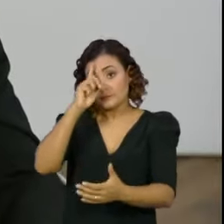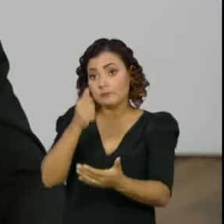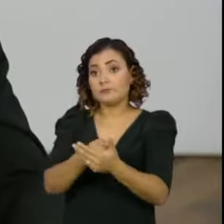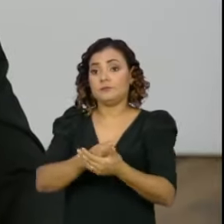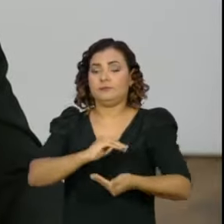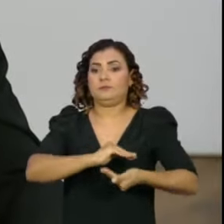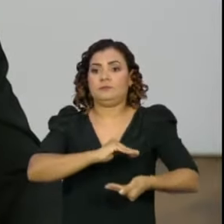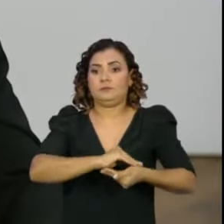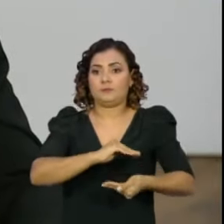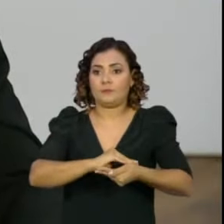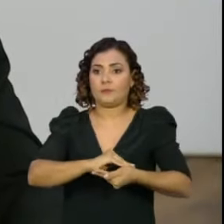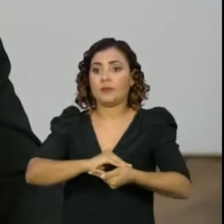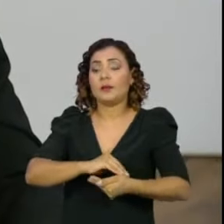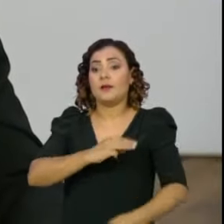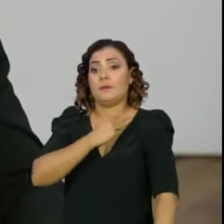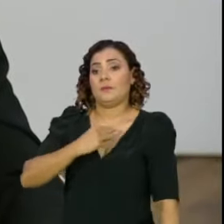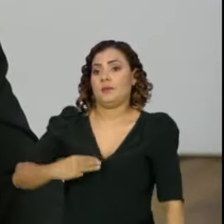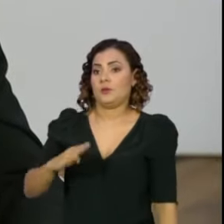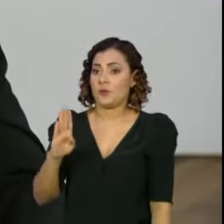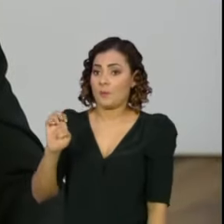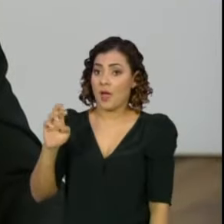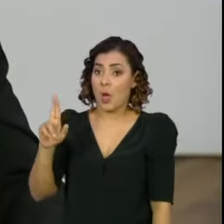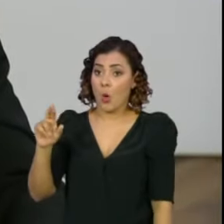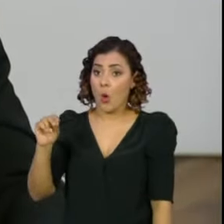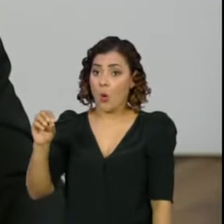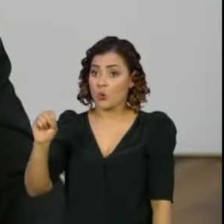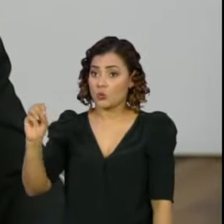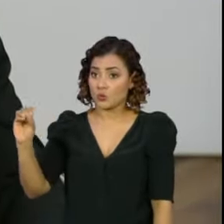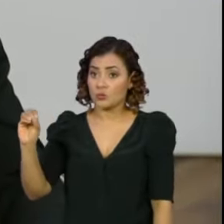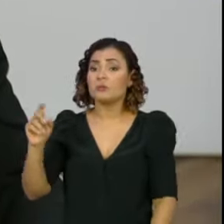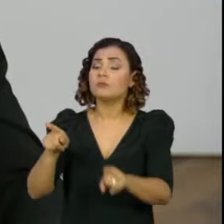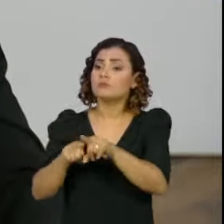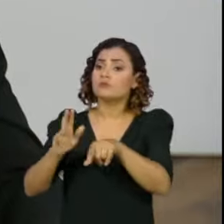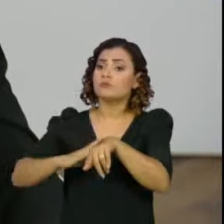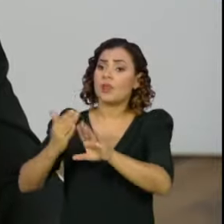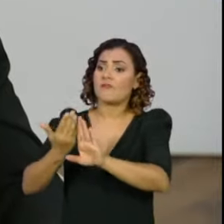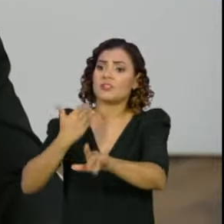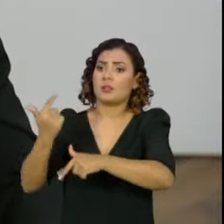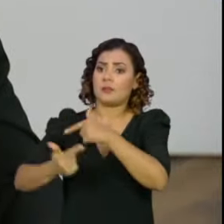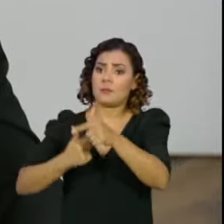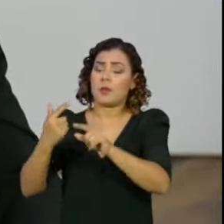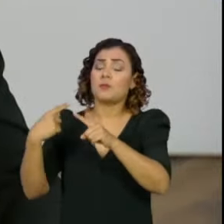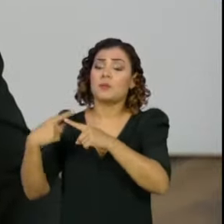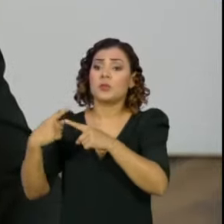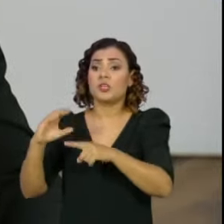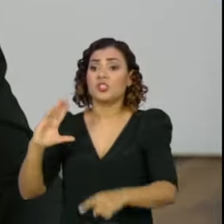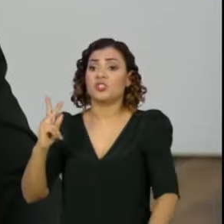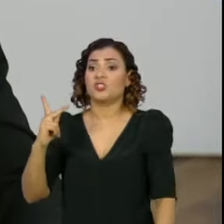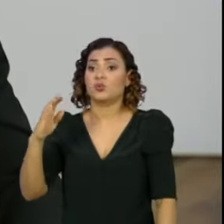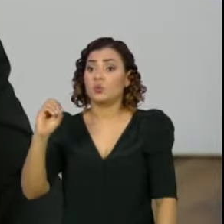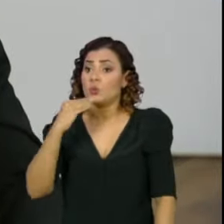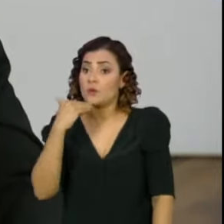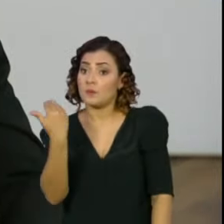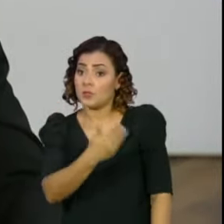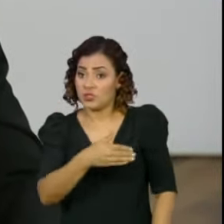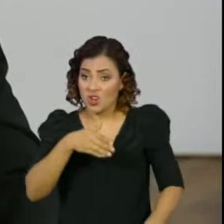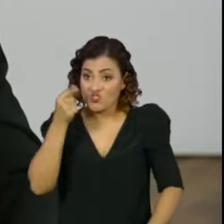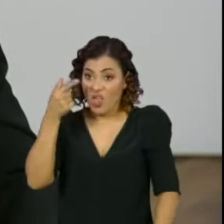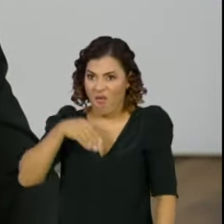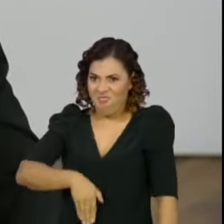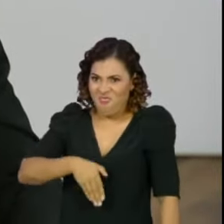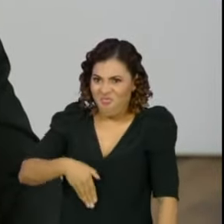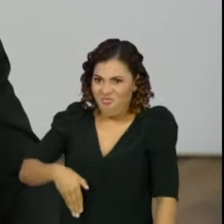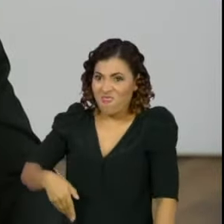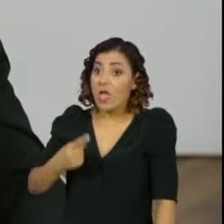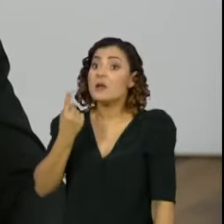ministro Barroso, de afastamento do mandato, quando houve por parte do senador Chico Rodrigues um pedido da licença por